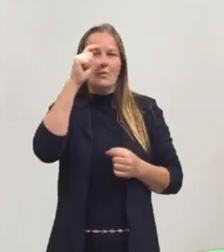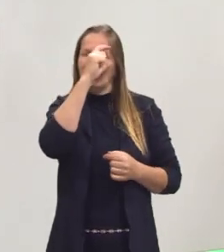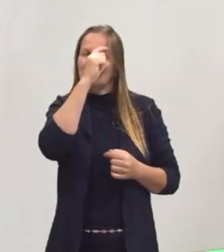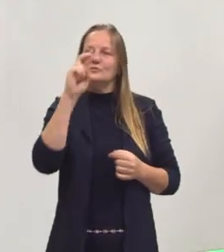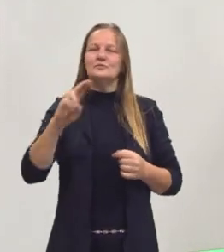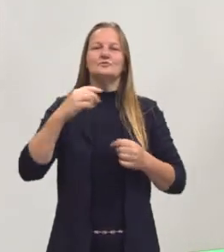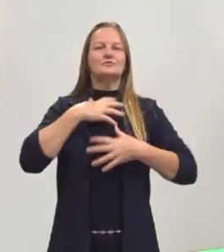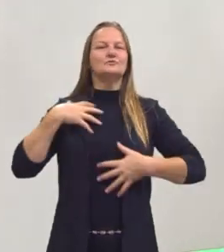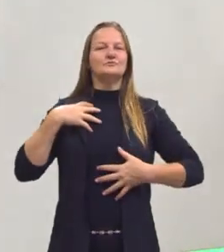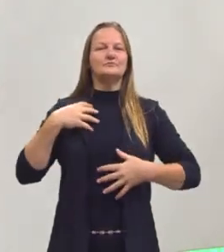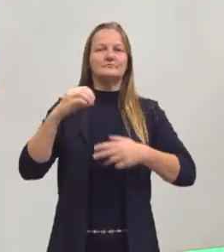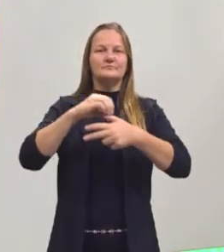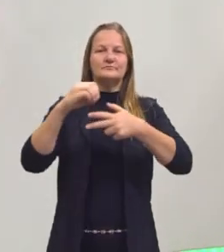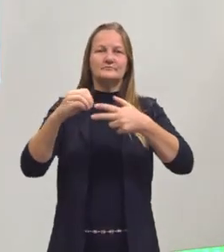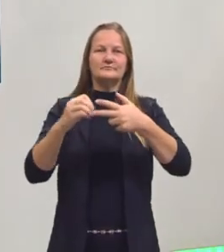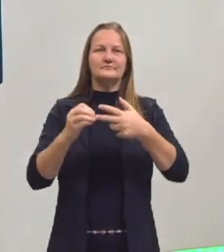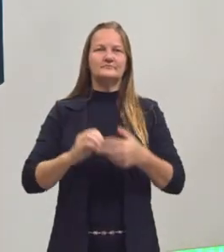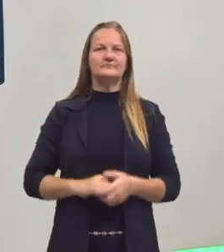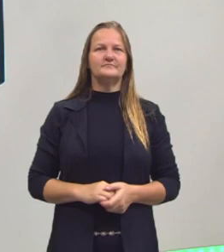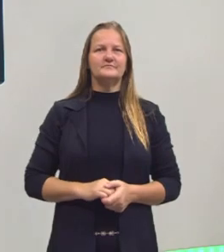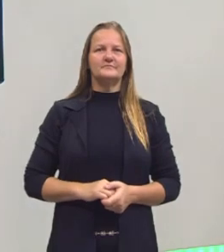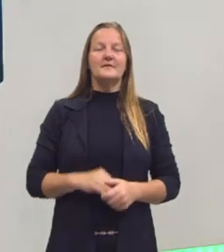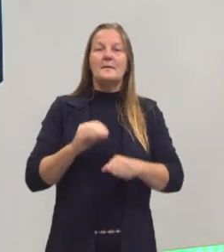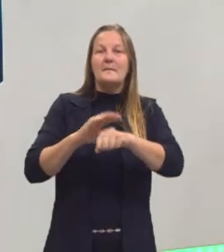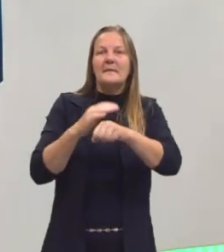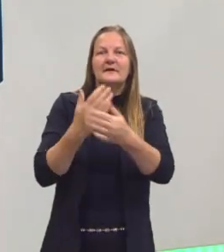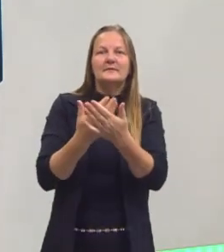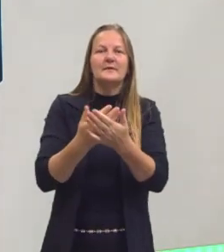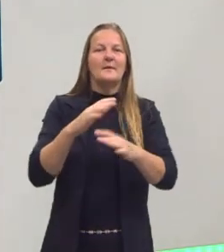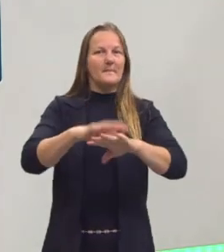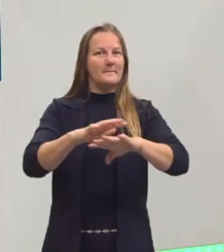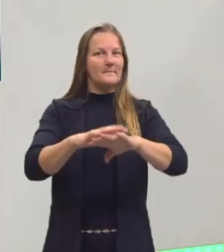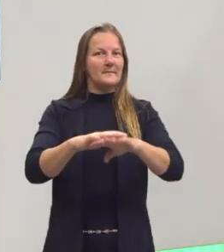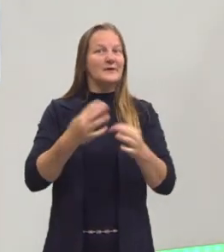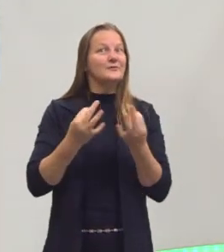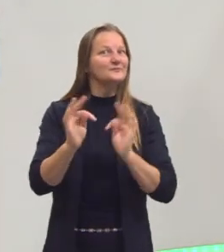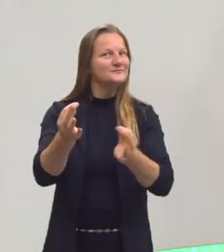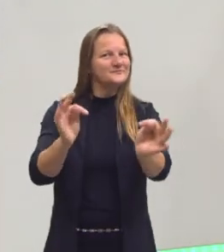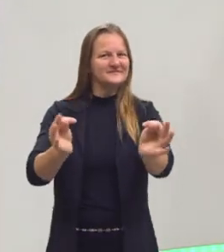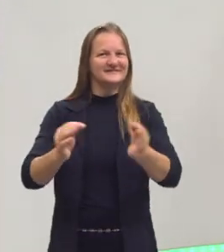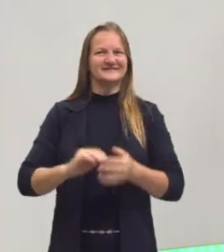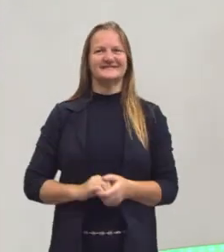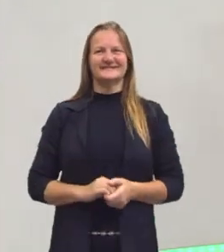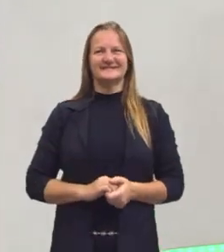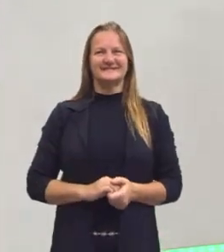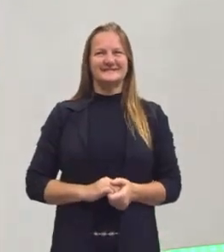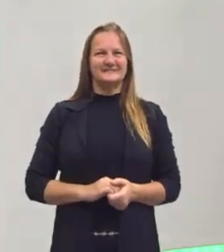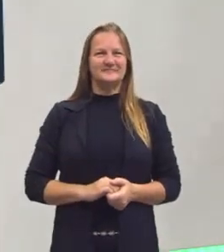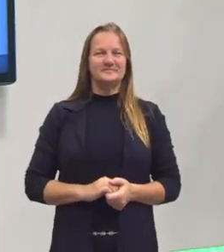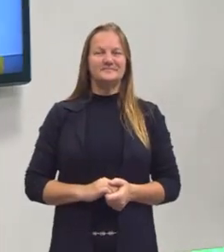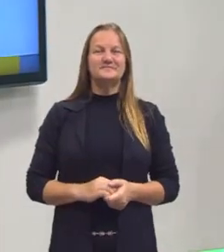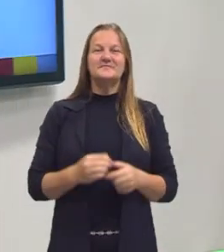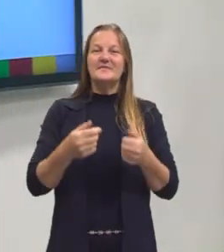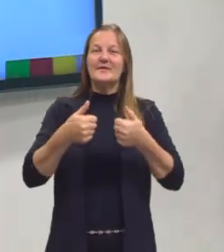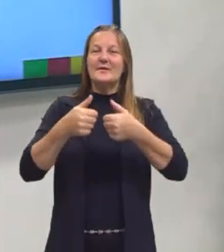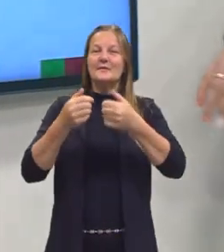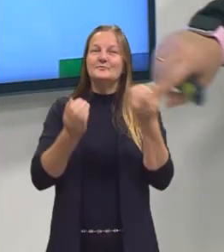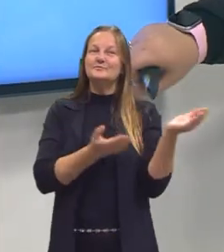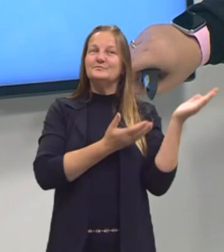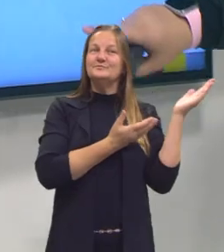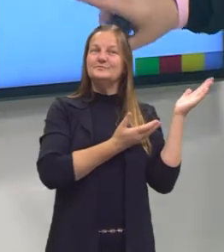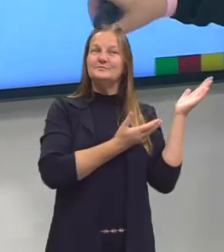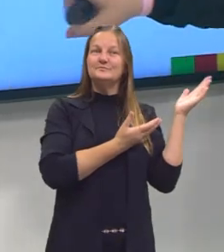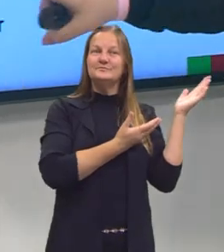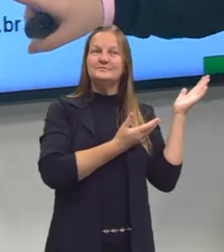camiseta do pré-ENEM e estamos aqui para mais uma aula de matemática e suas tecnologias. Deixo aqui para vocês